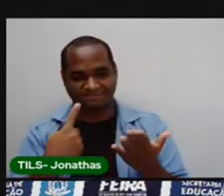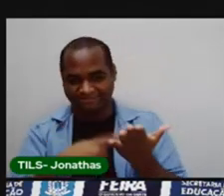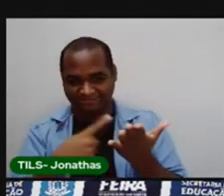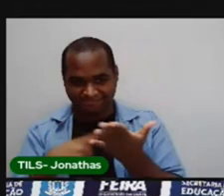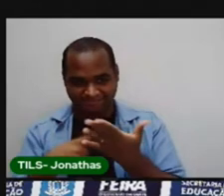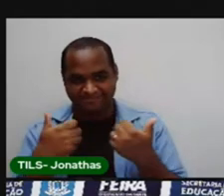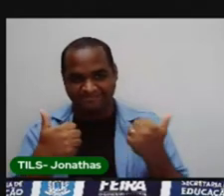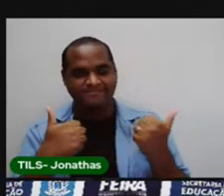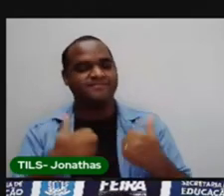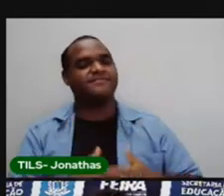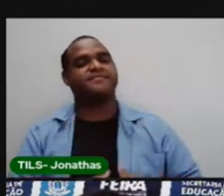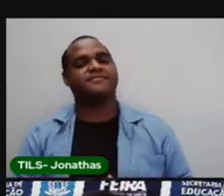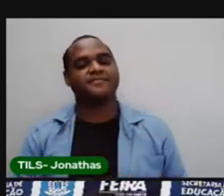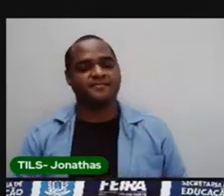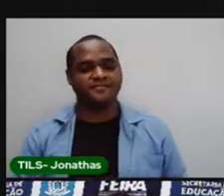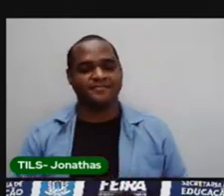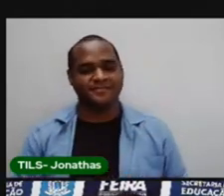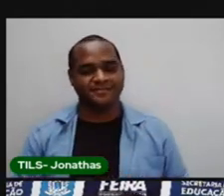bem. Vamos lá.